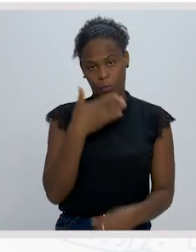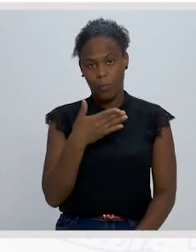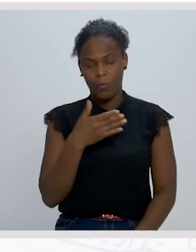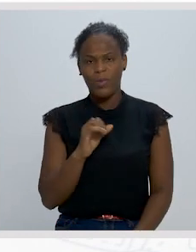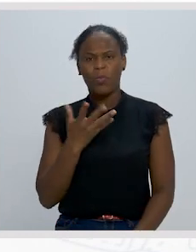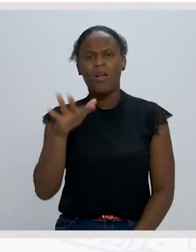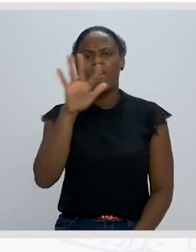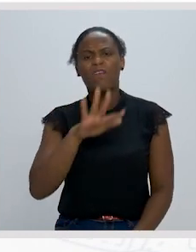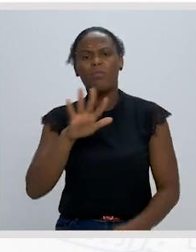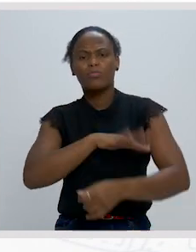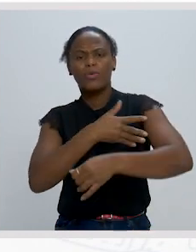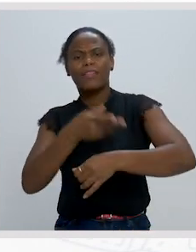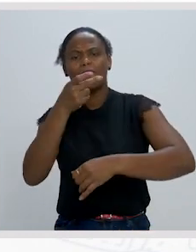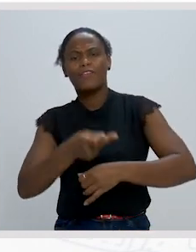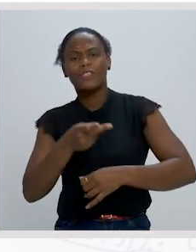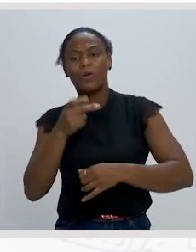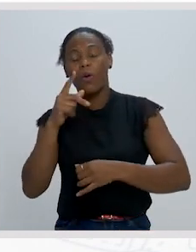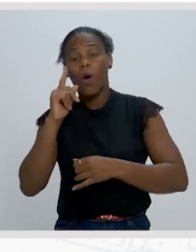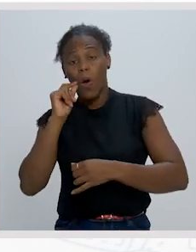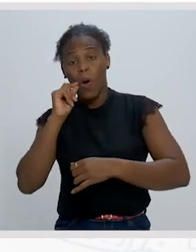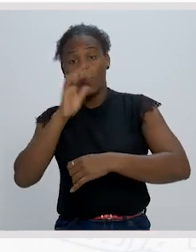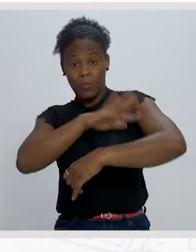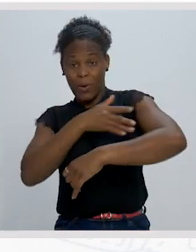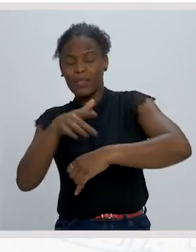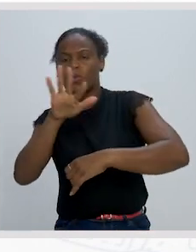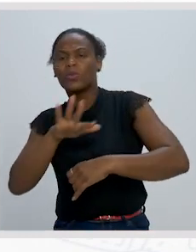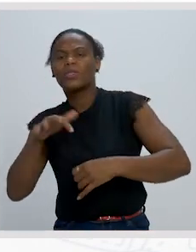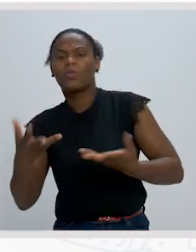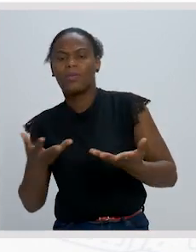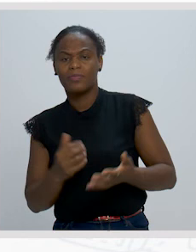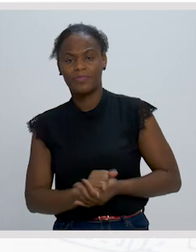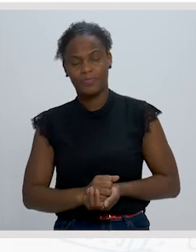1. Que forma poética fixa utilizou o poeta?